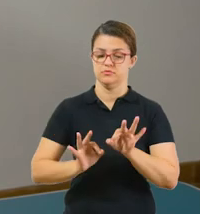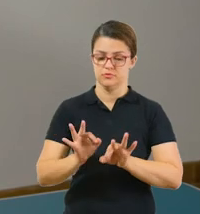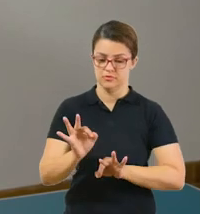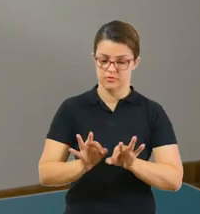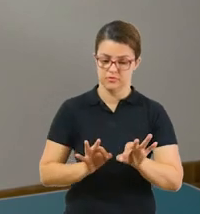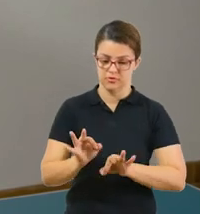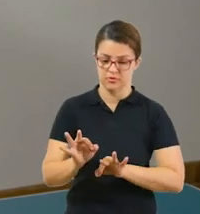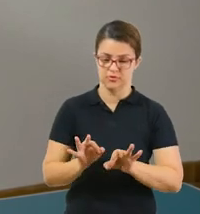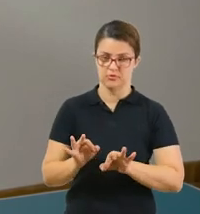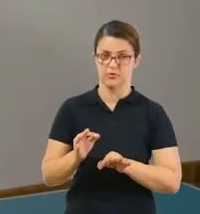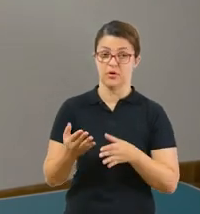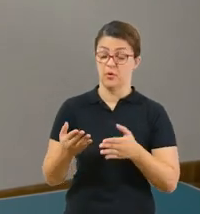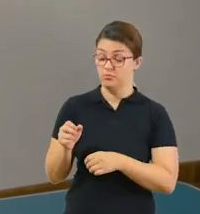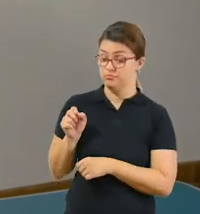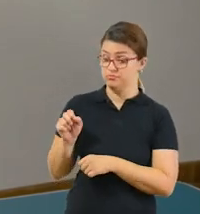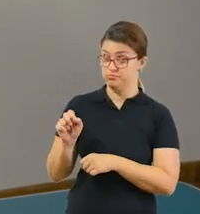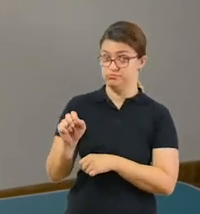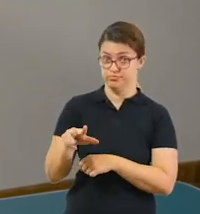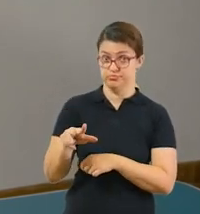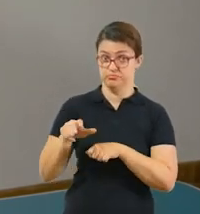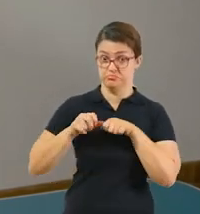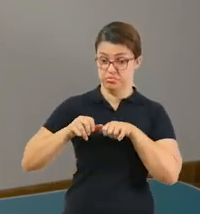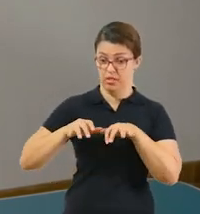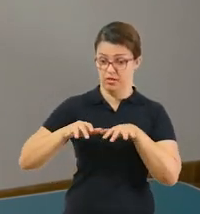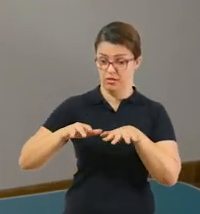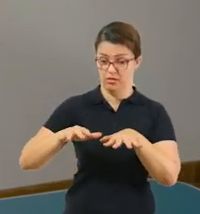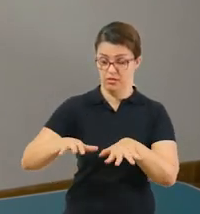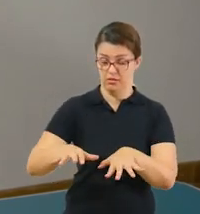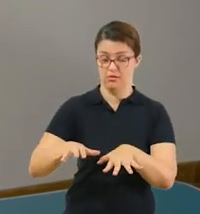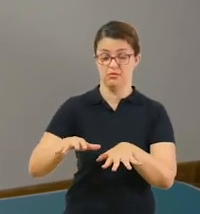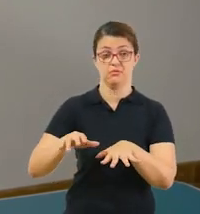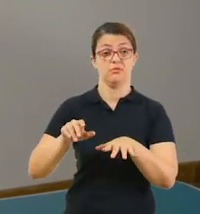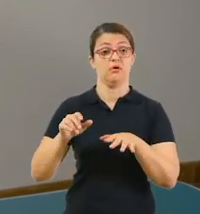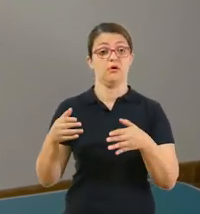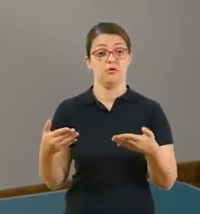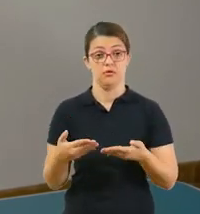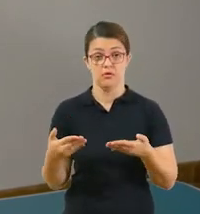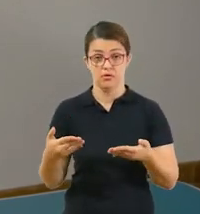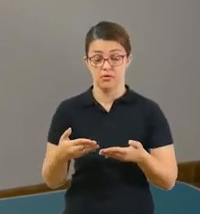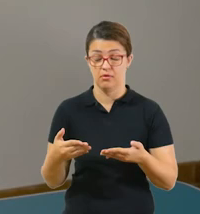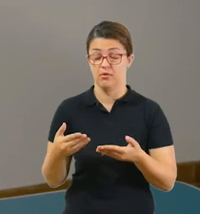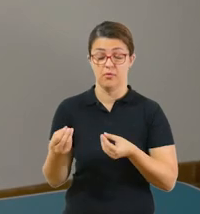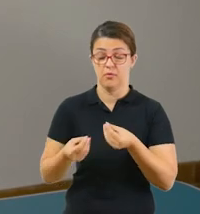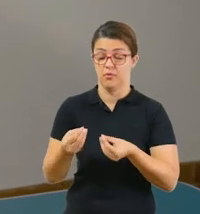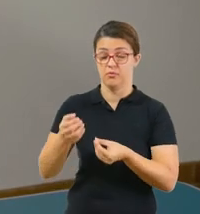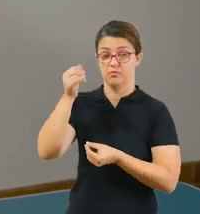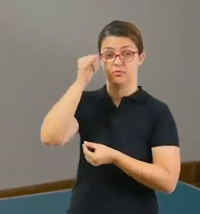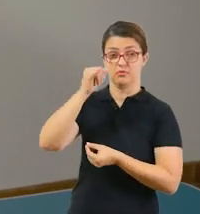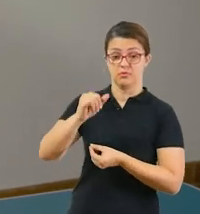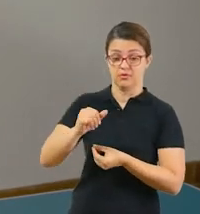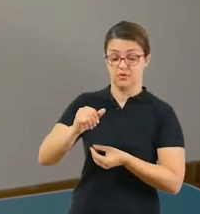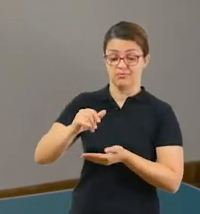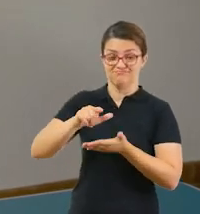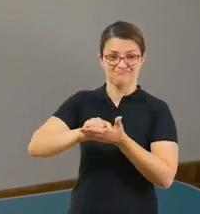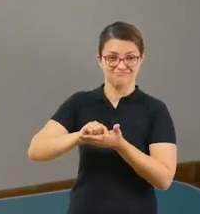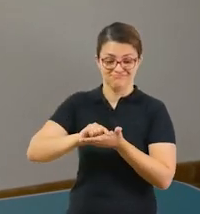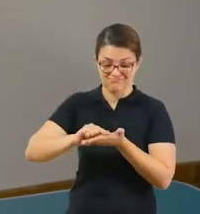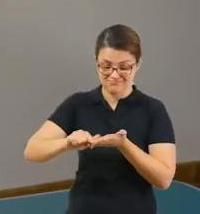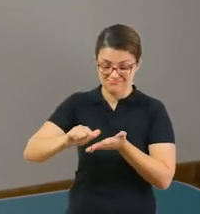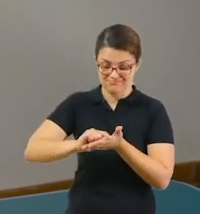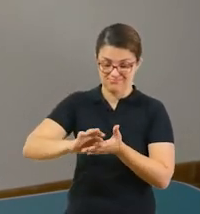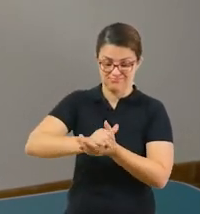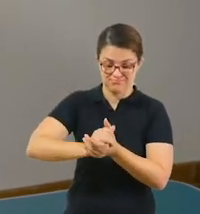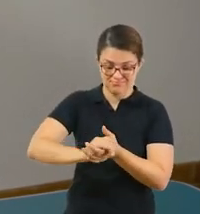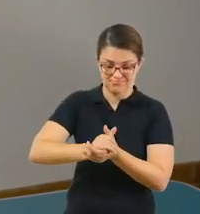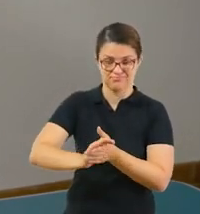momento da pandemia onde o maior ponto para que a gente possa se apegar de prevenção é lavar as mãos, ok?